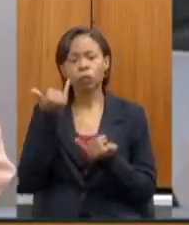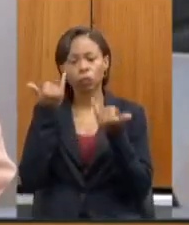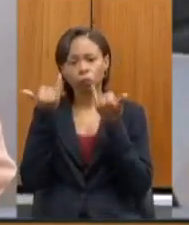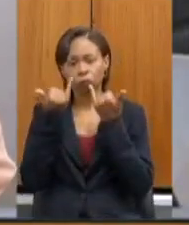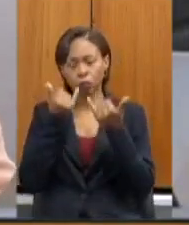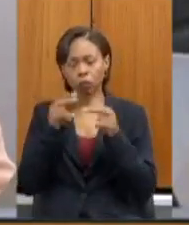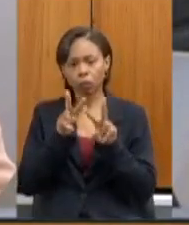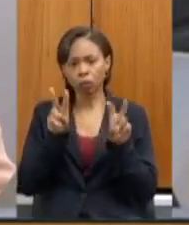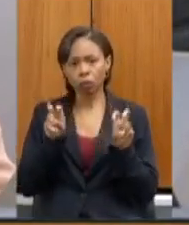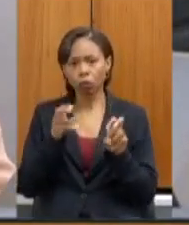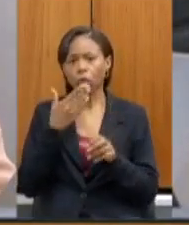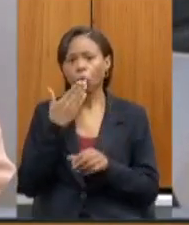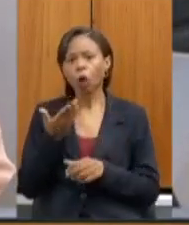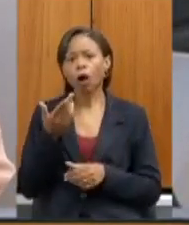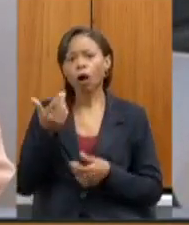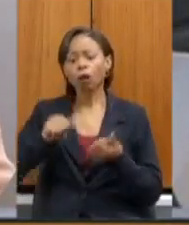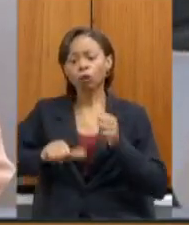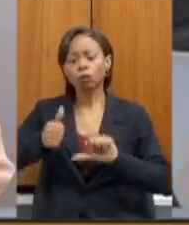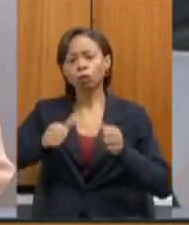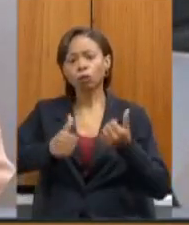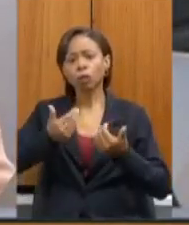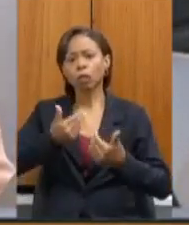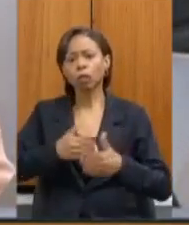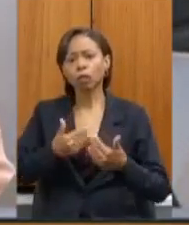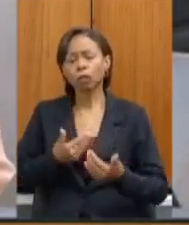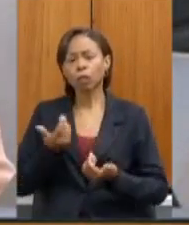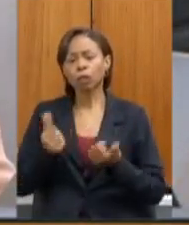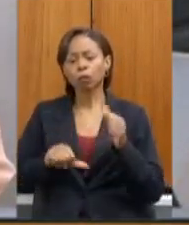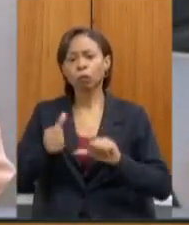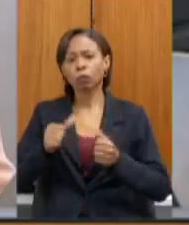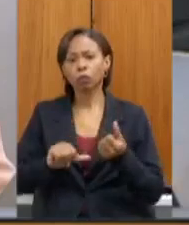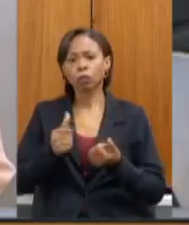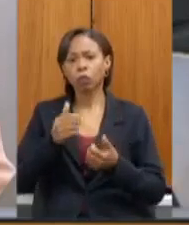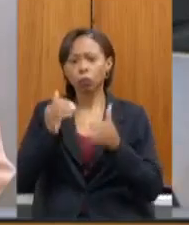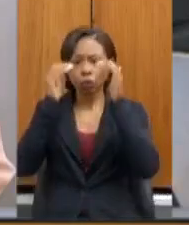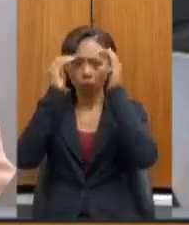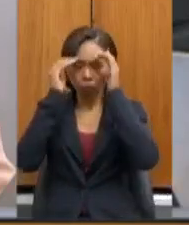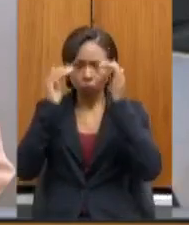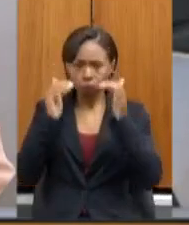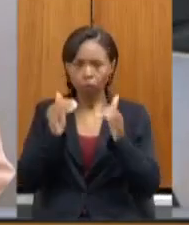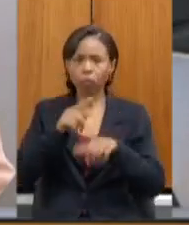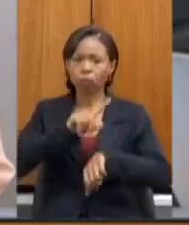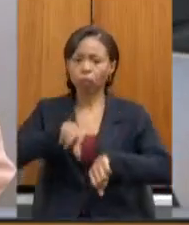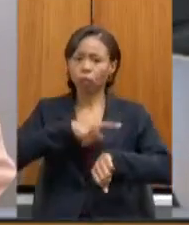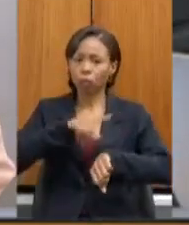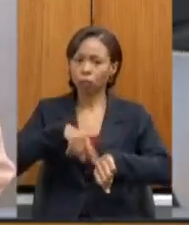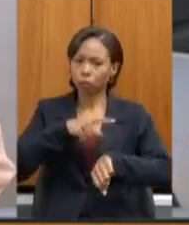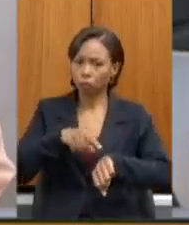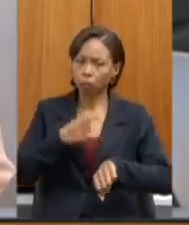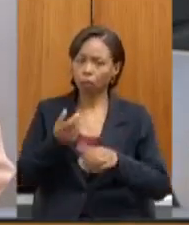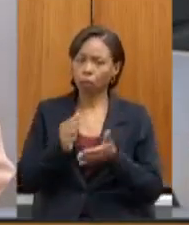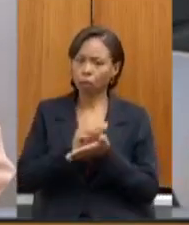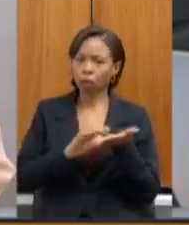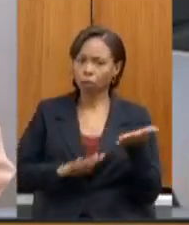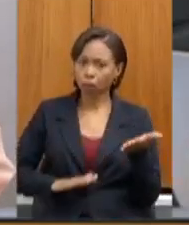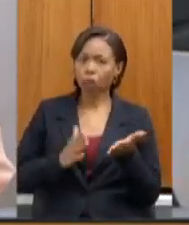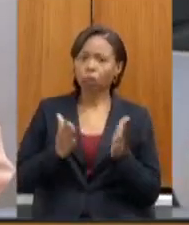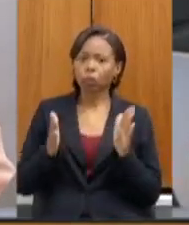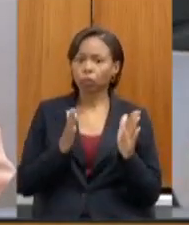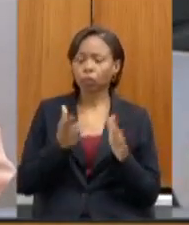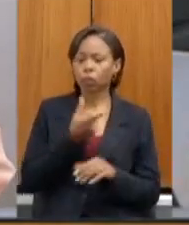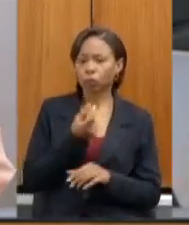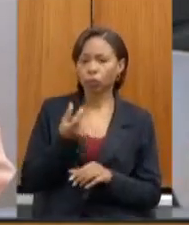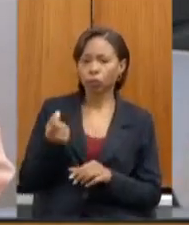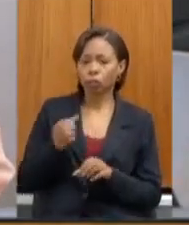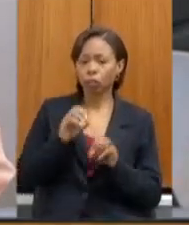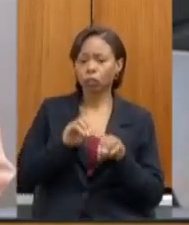sobre qual avaliação do órgão acerca do cumprimento e aproveitamento efetivo da carga horária escolar do ano letivo de 2020